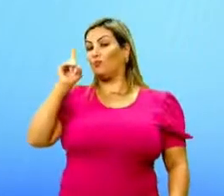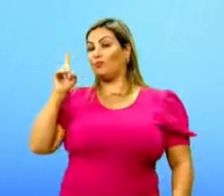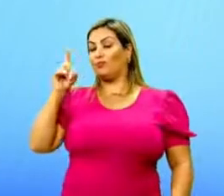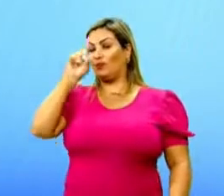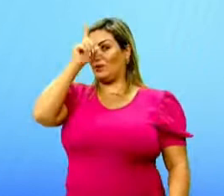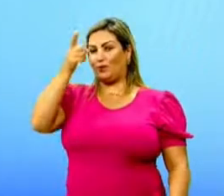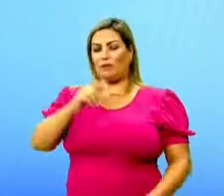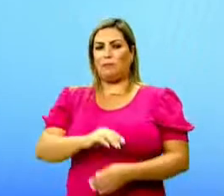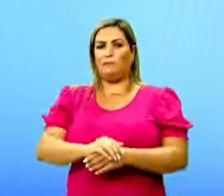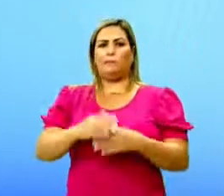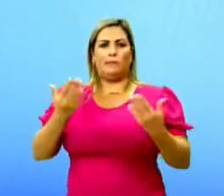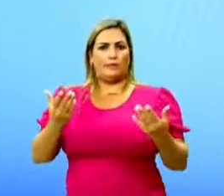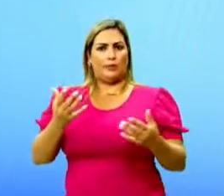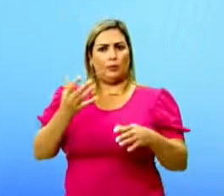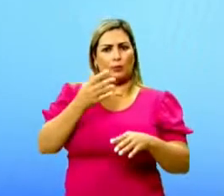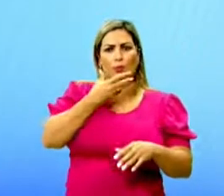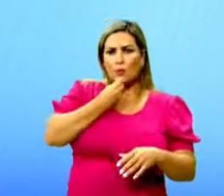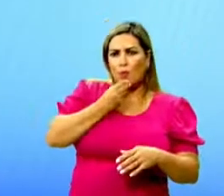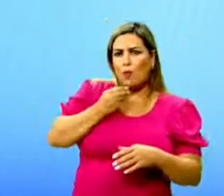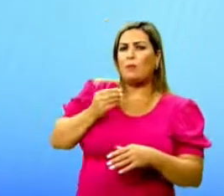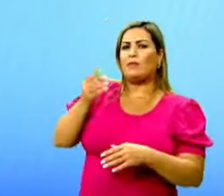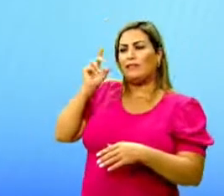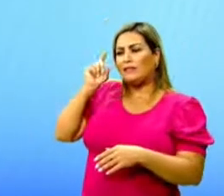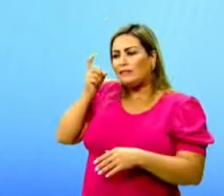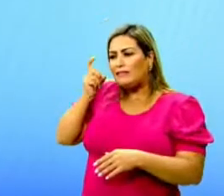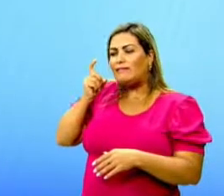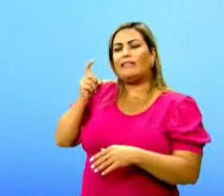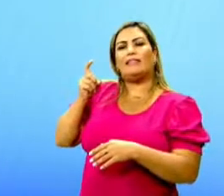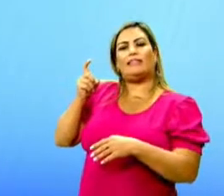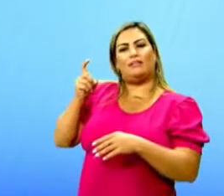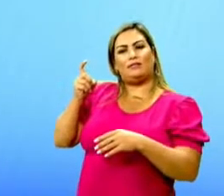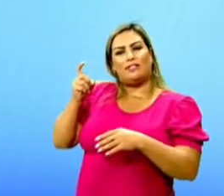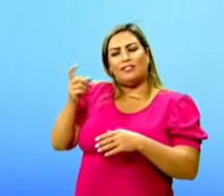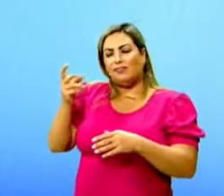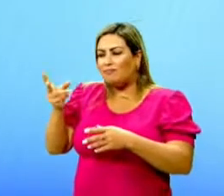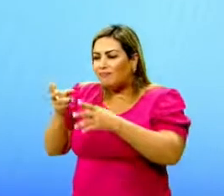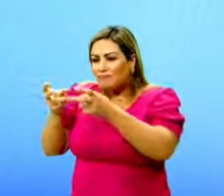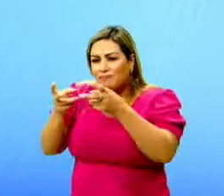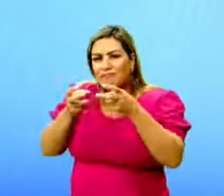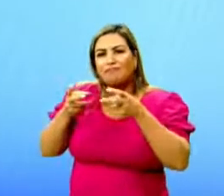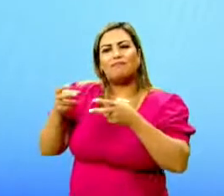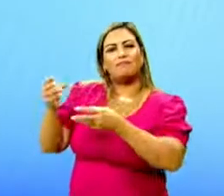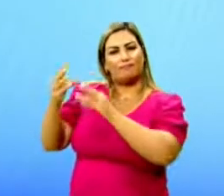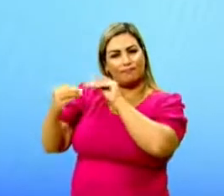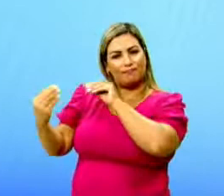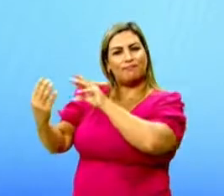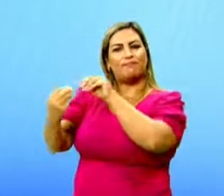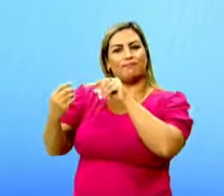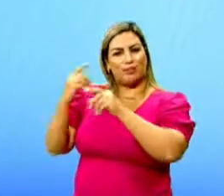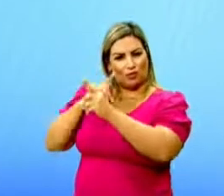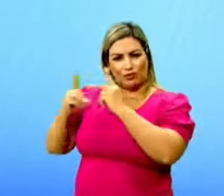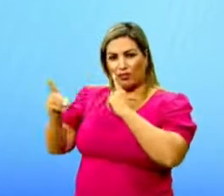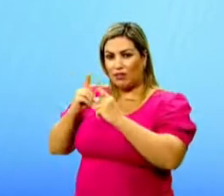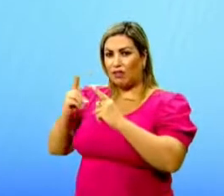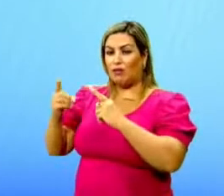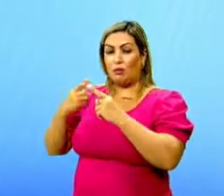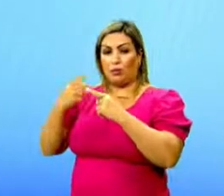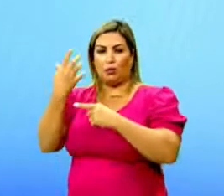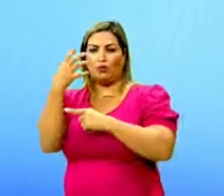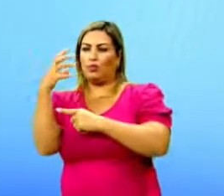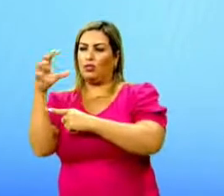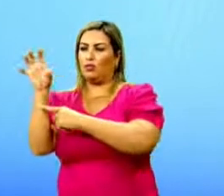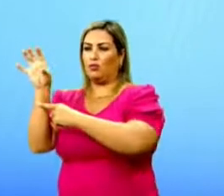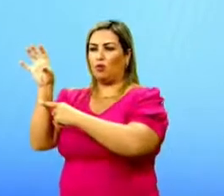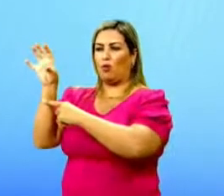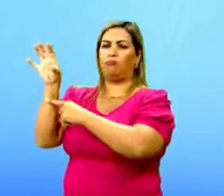Em vão, o jardineiro tentava captar-lhes as graças, pois o girassol chegava a voltar